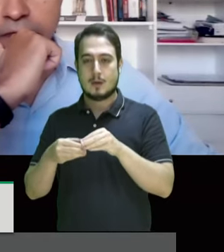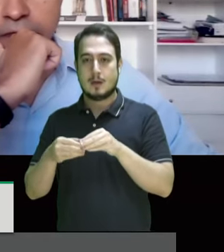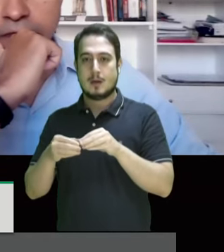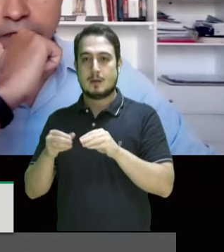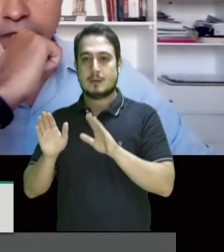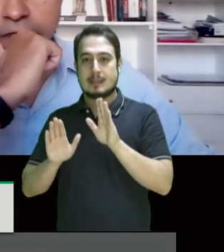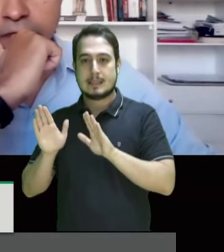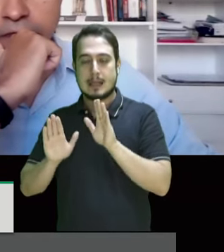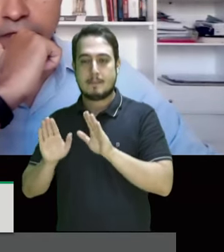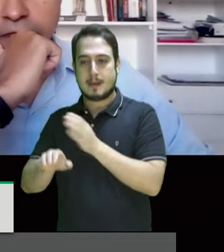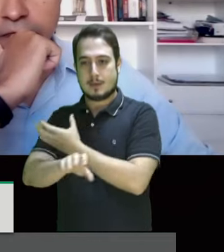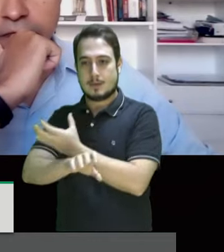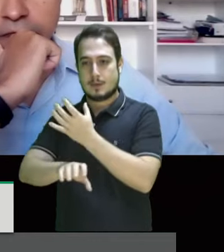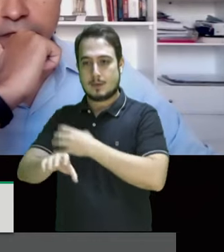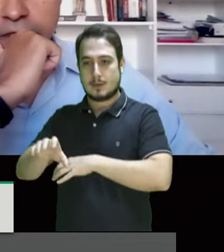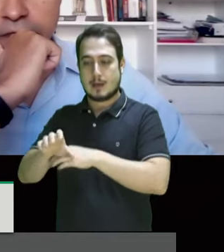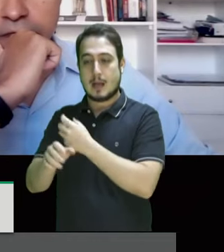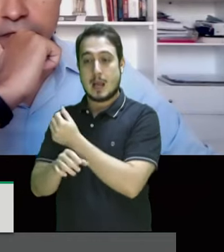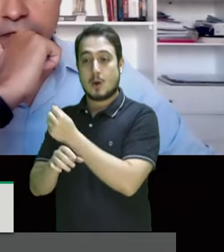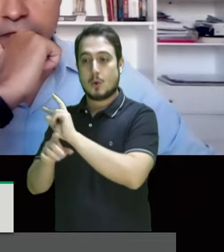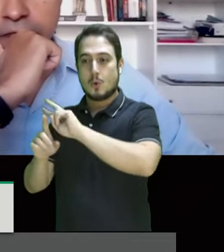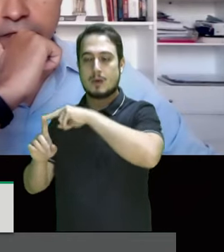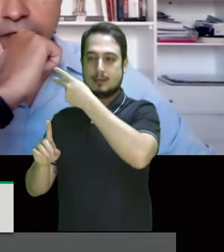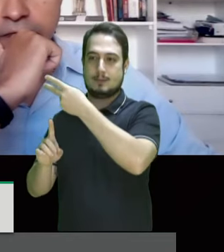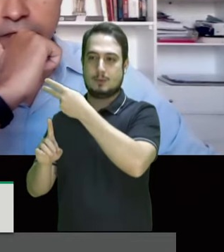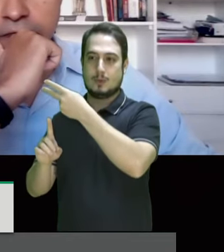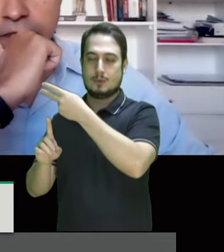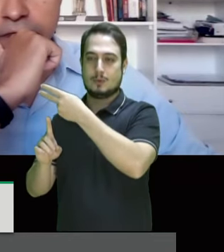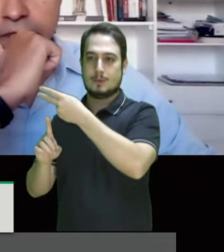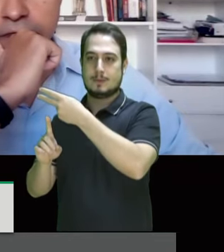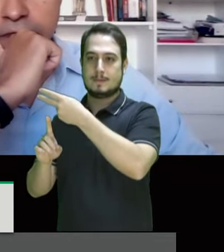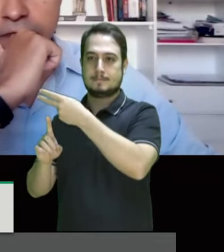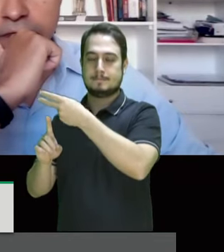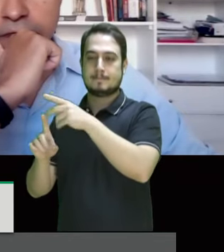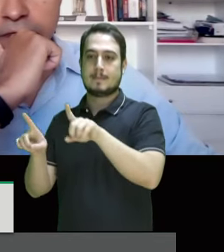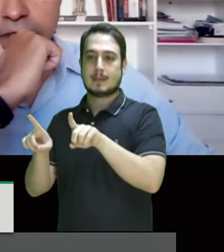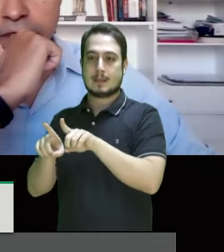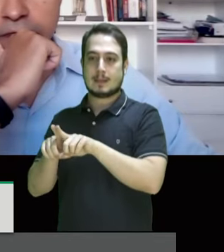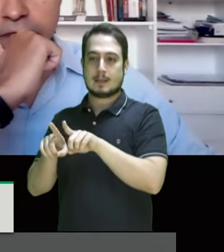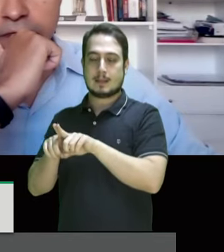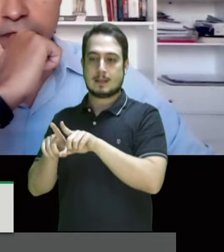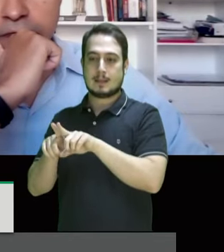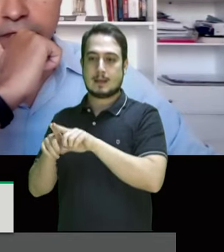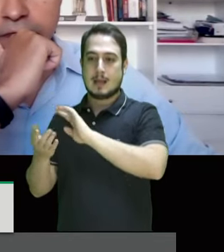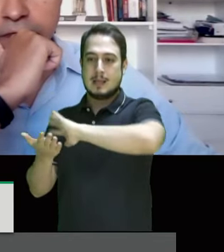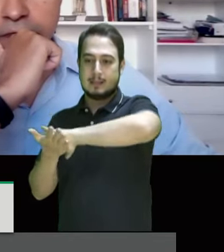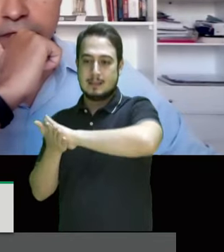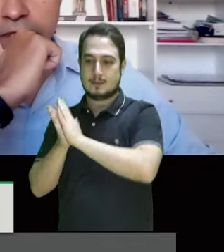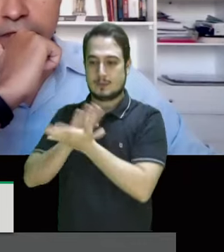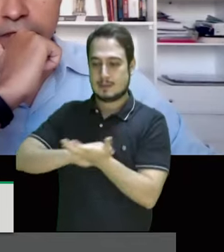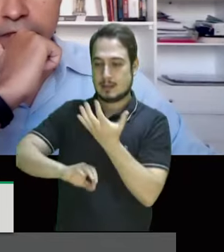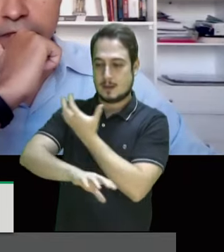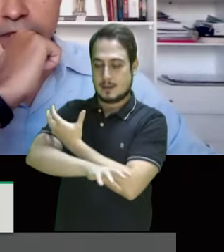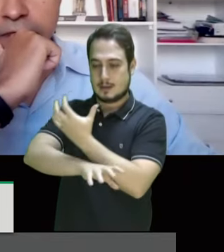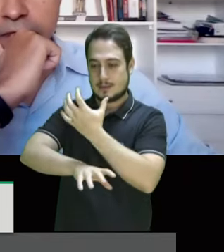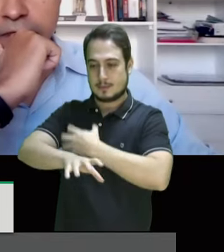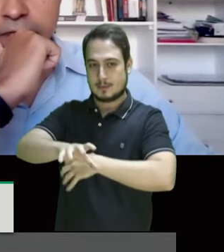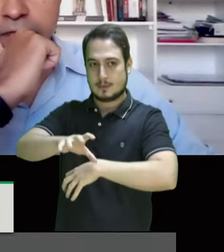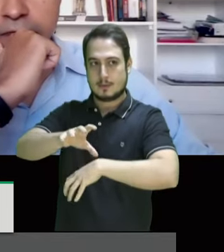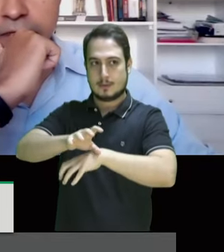no Brasil é o lucro acima de todos e a destruição do meio ambiente